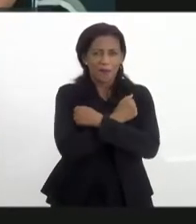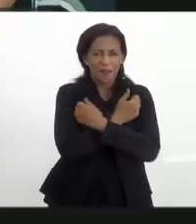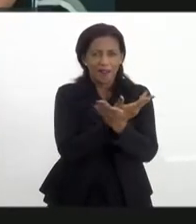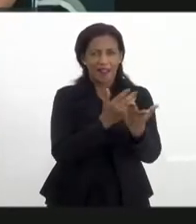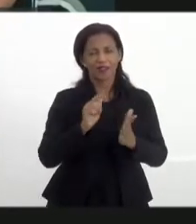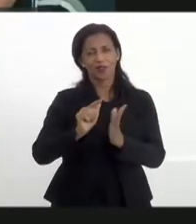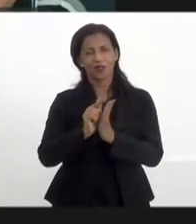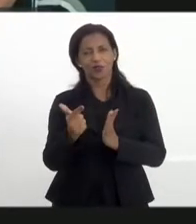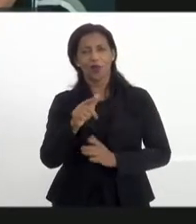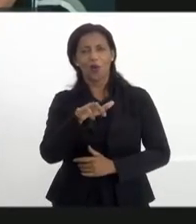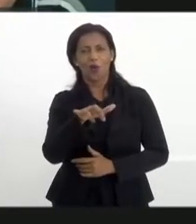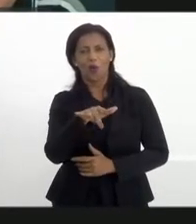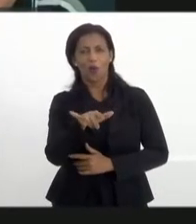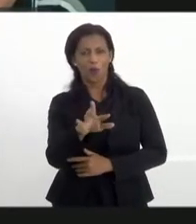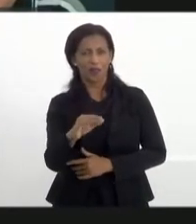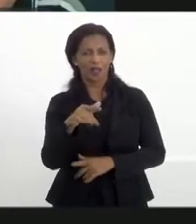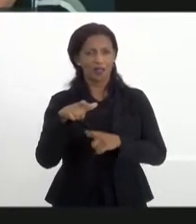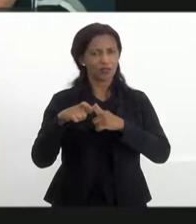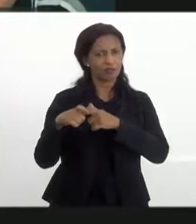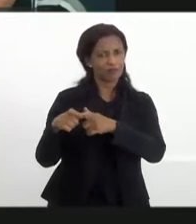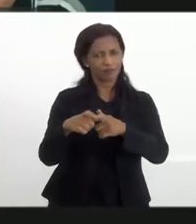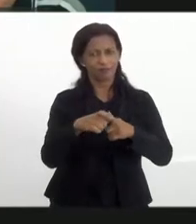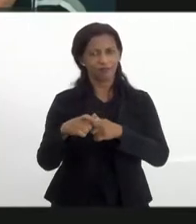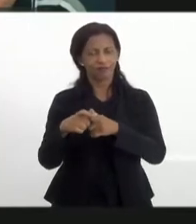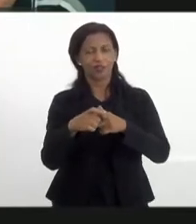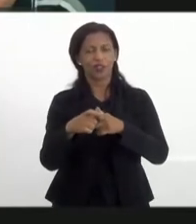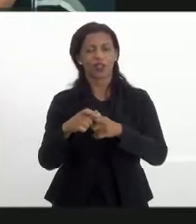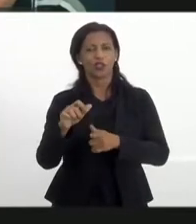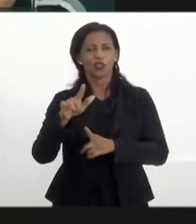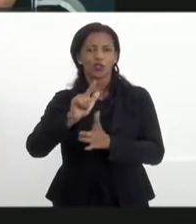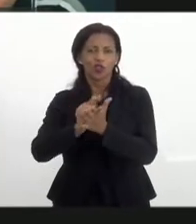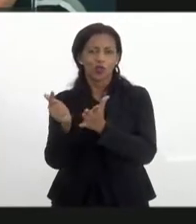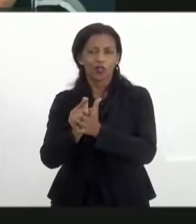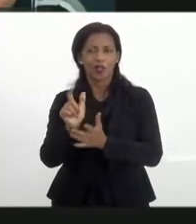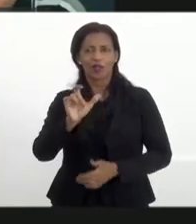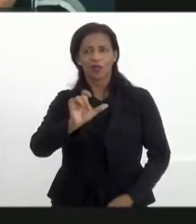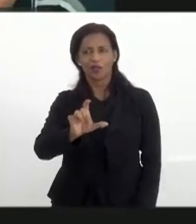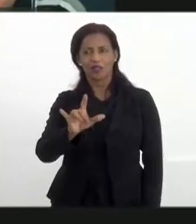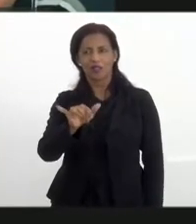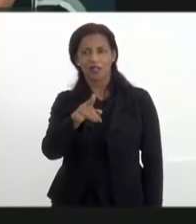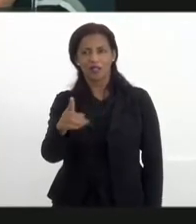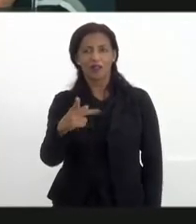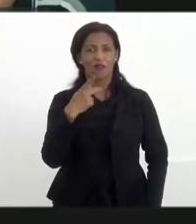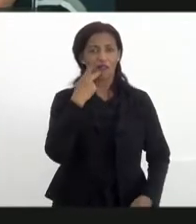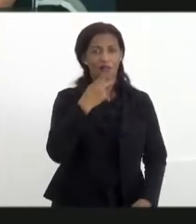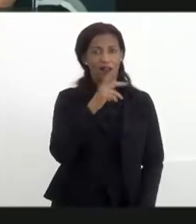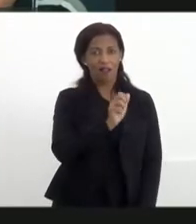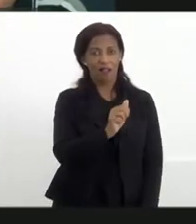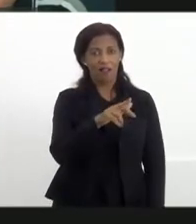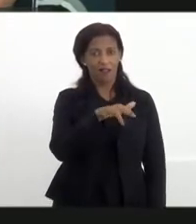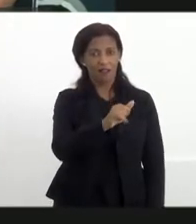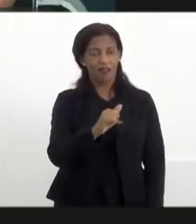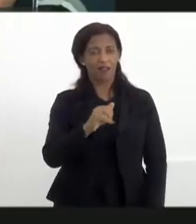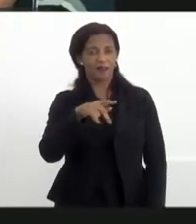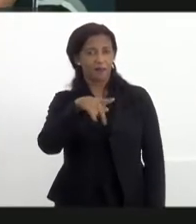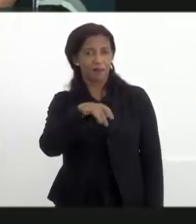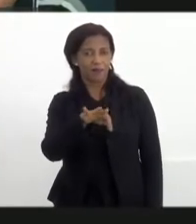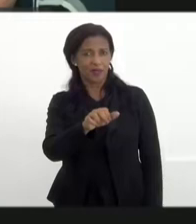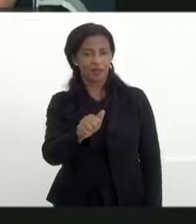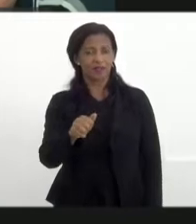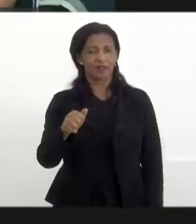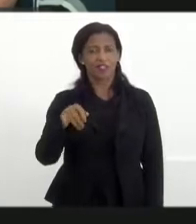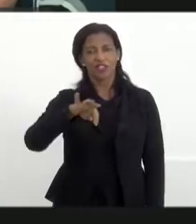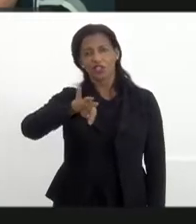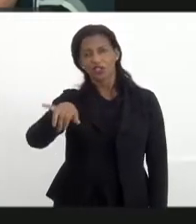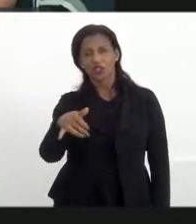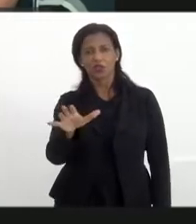Jornal das Comunidades, Jornal Cidadão, Coletivo Fala Cari, Jornal PTG Informativo, Rádio Grande